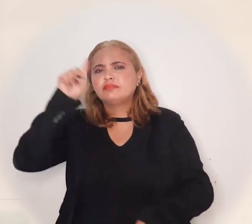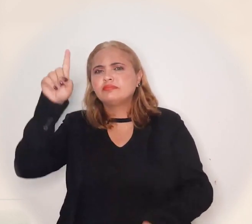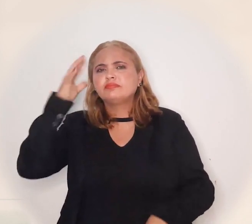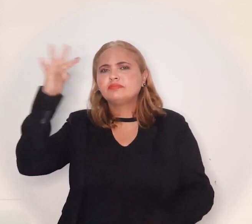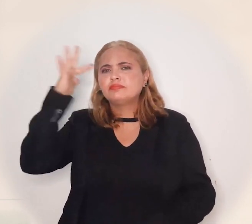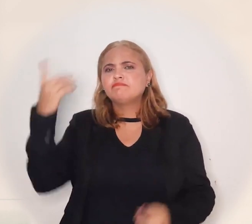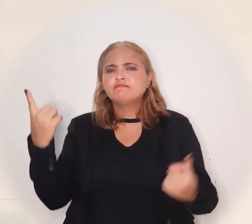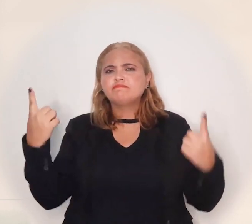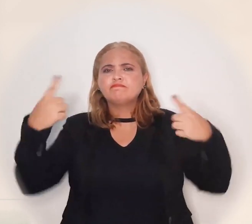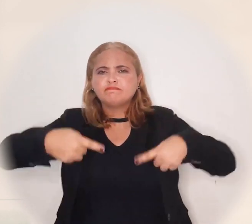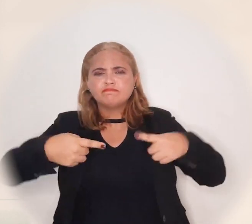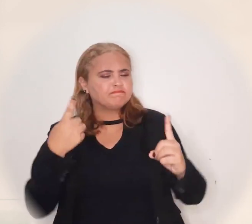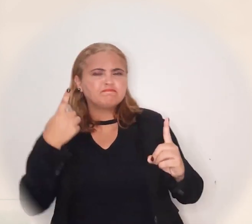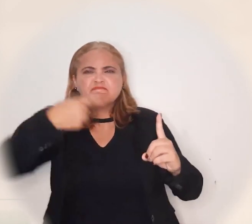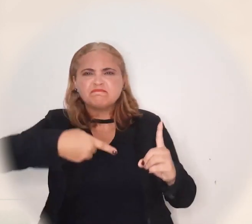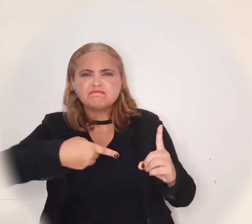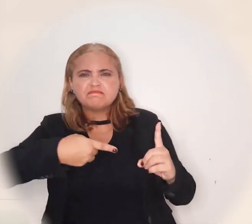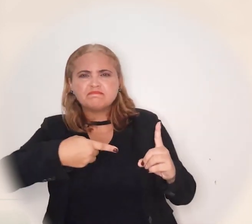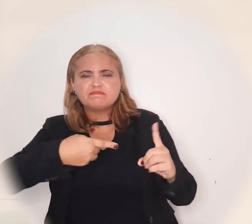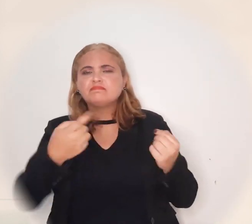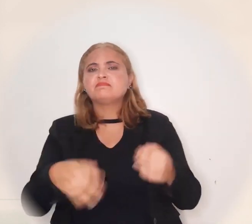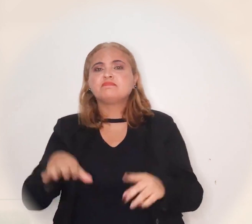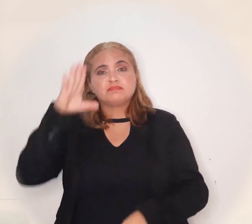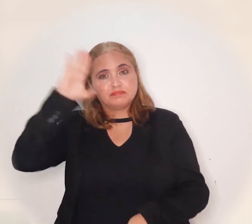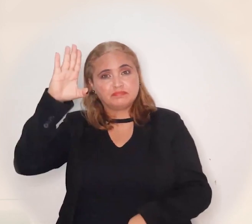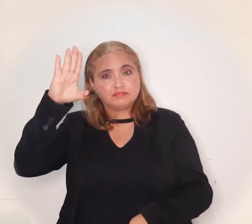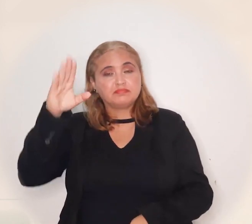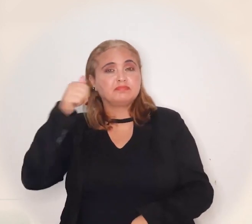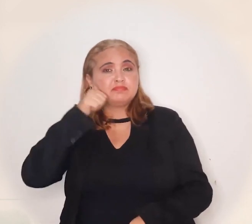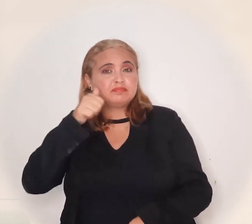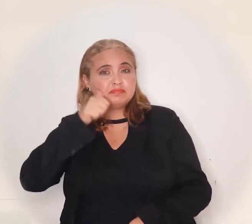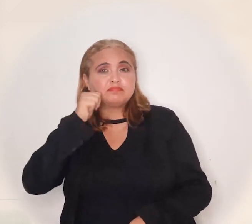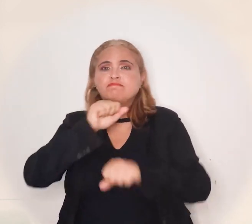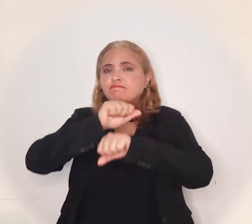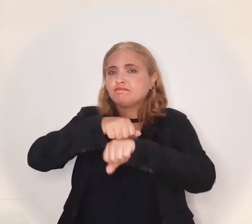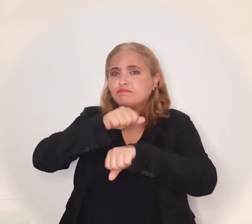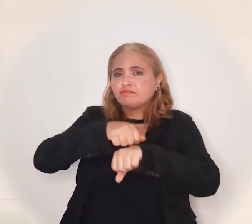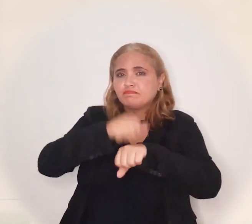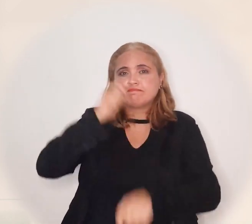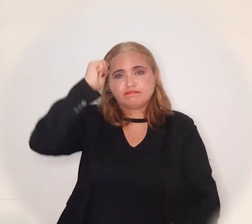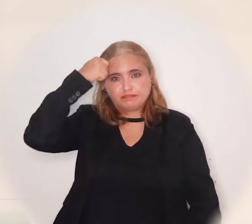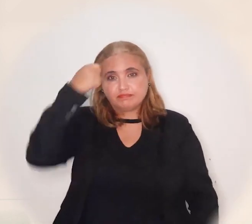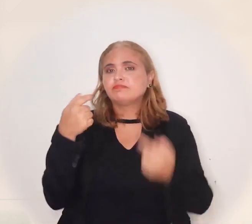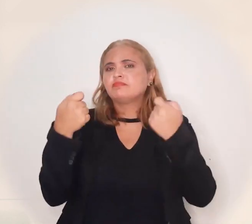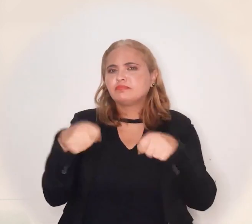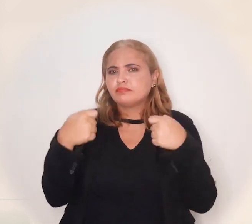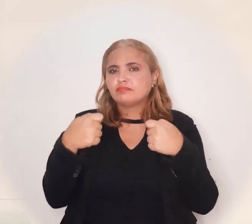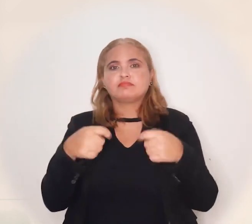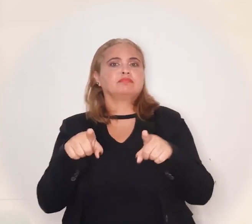sobre os desafios a elas impostos, principalmente às mulheres pobres e pretas.